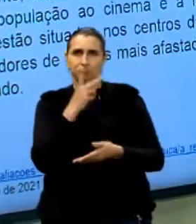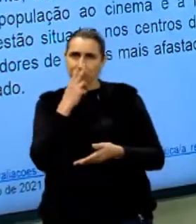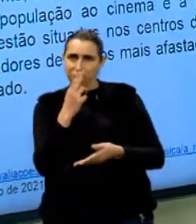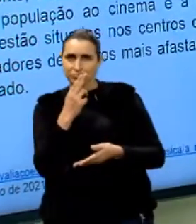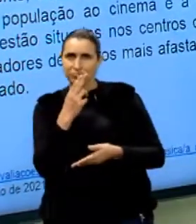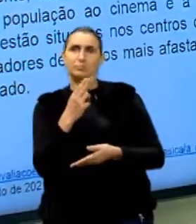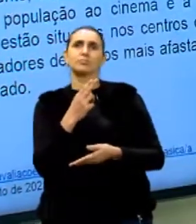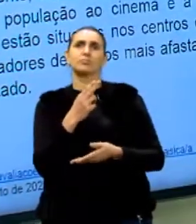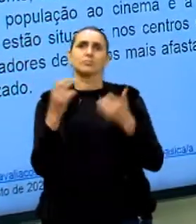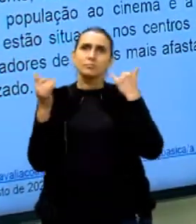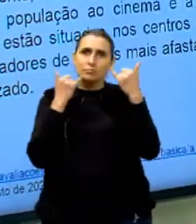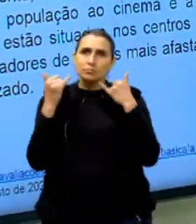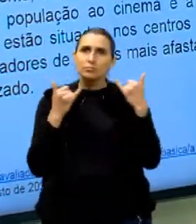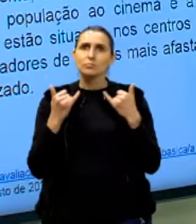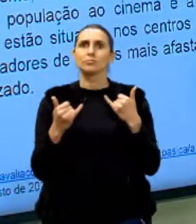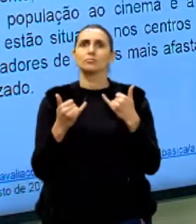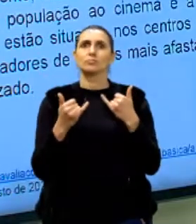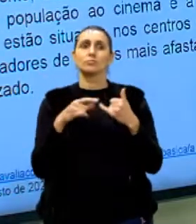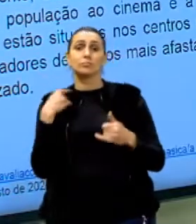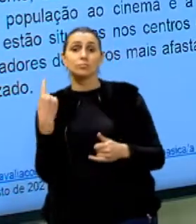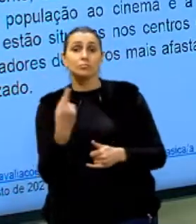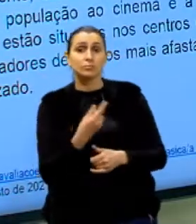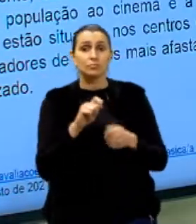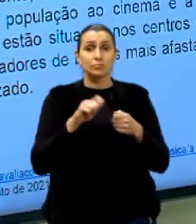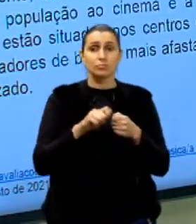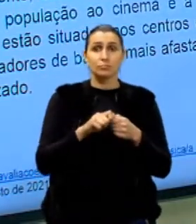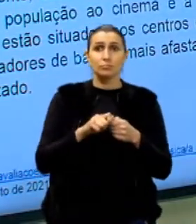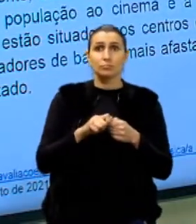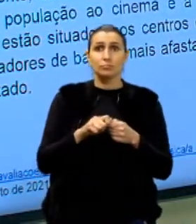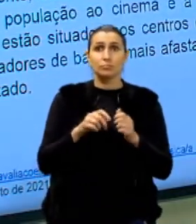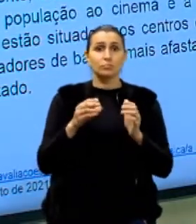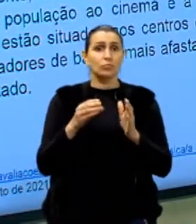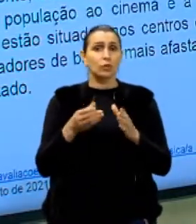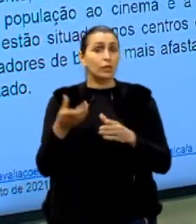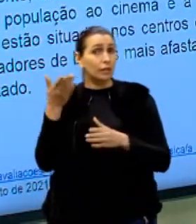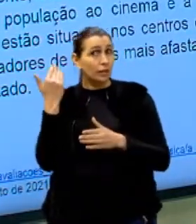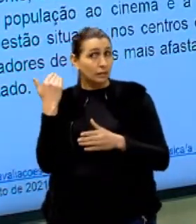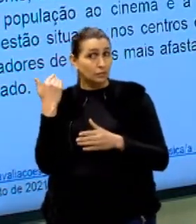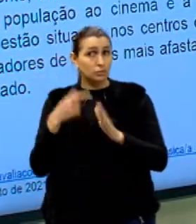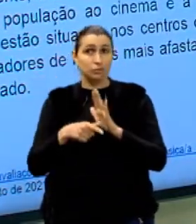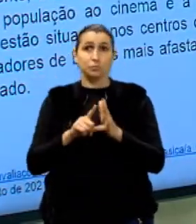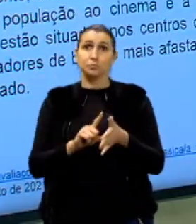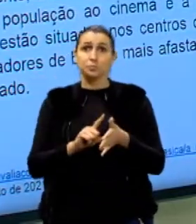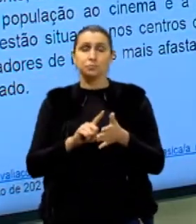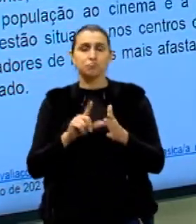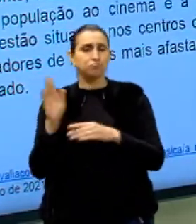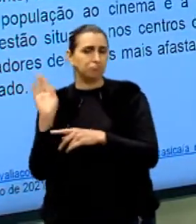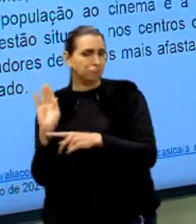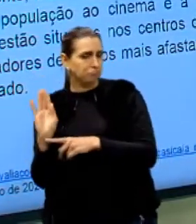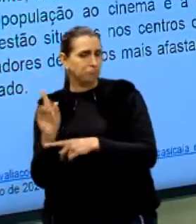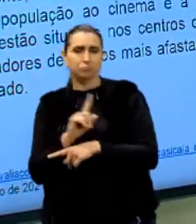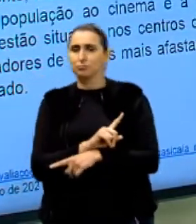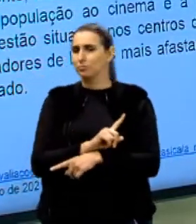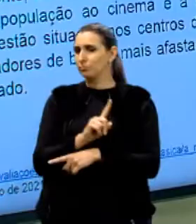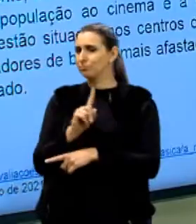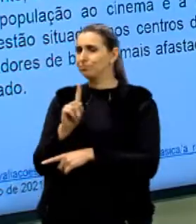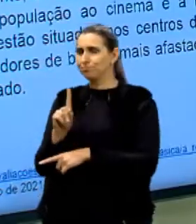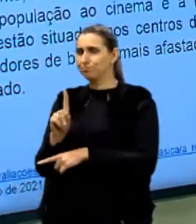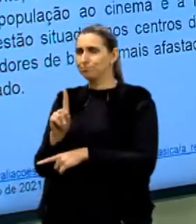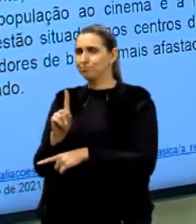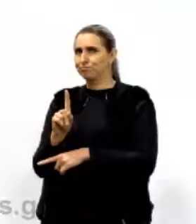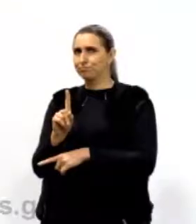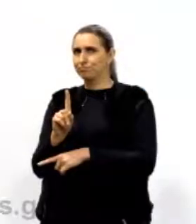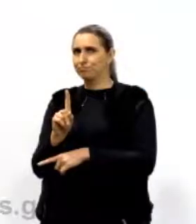qual a informação que nós falamos no bloco anterior. Ou seja, que os cinemas não estão